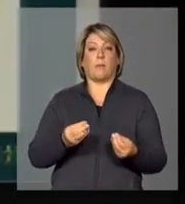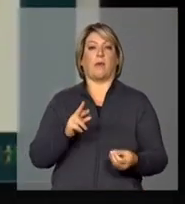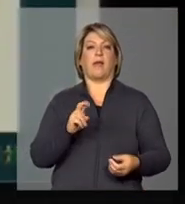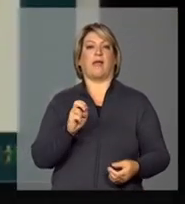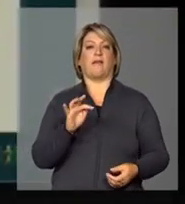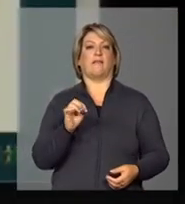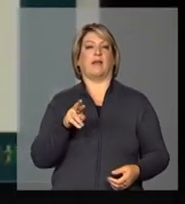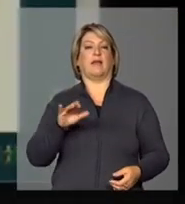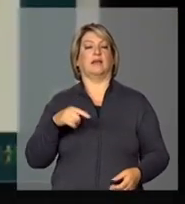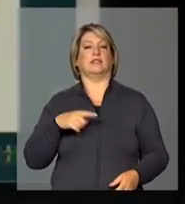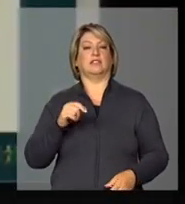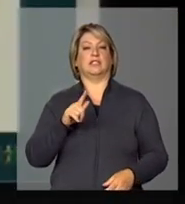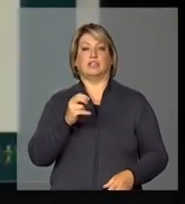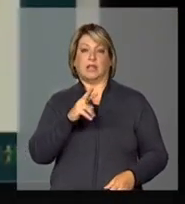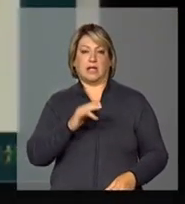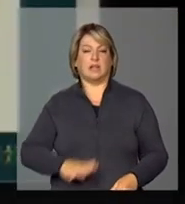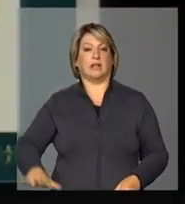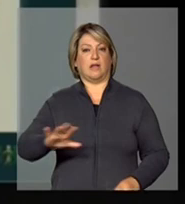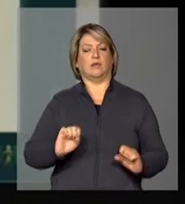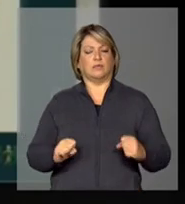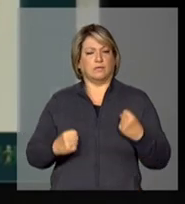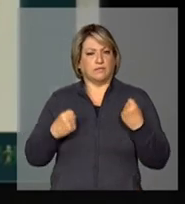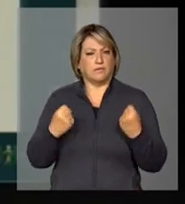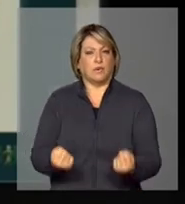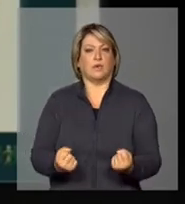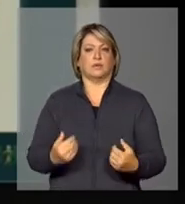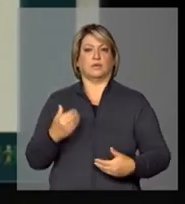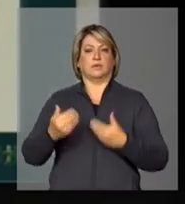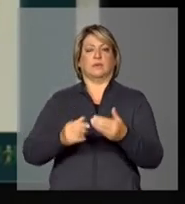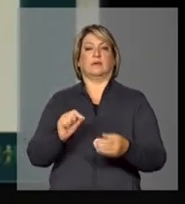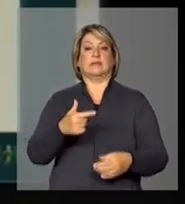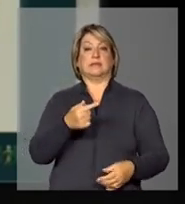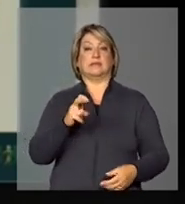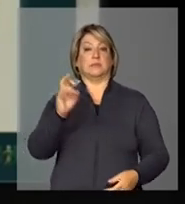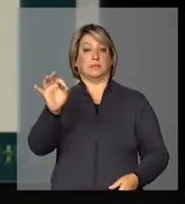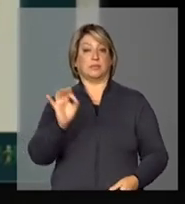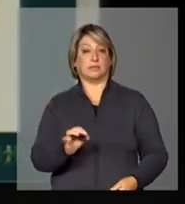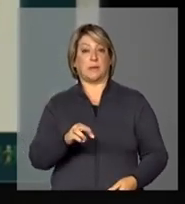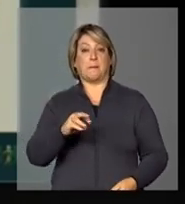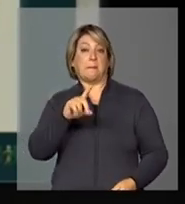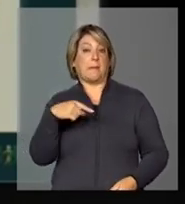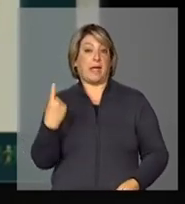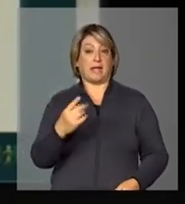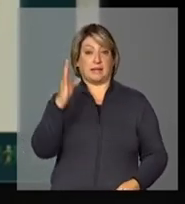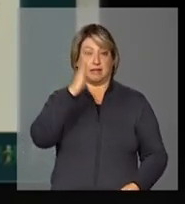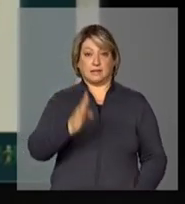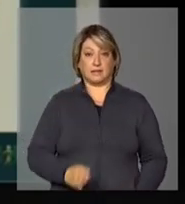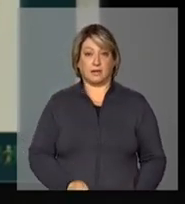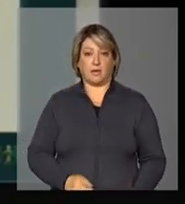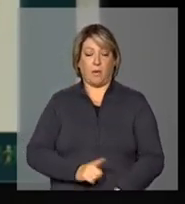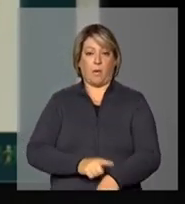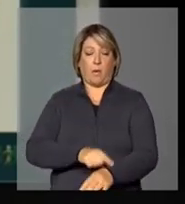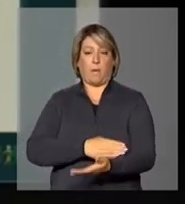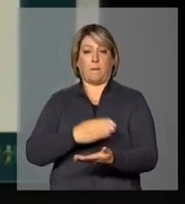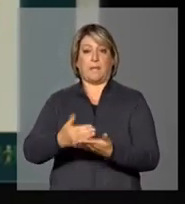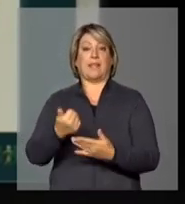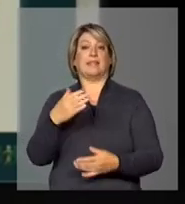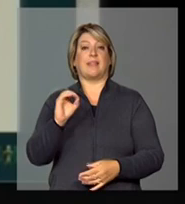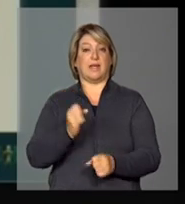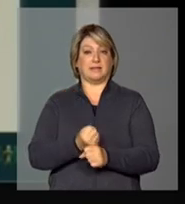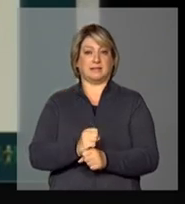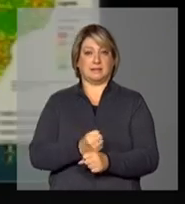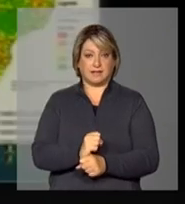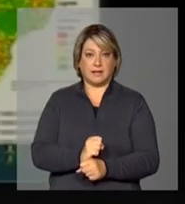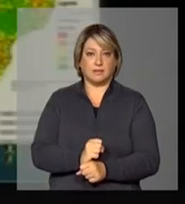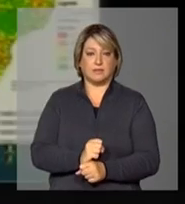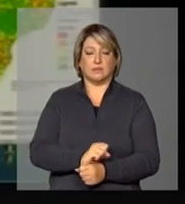esse esforço de aproximação de 75% da média nacional, num prazo de 10 anos, por